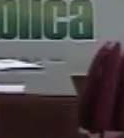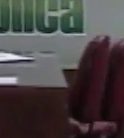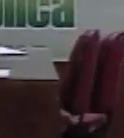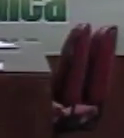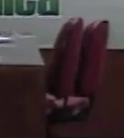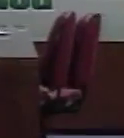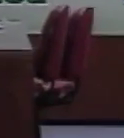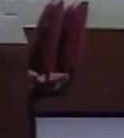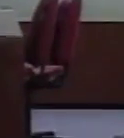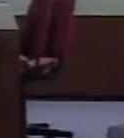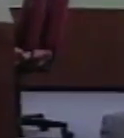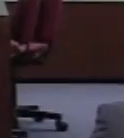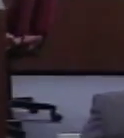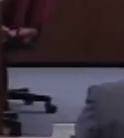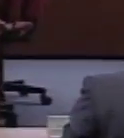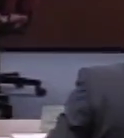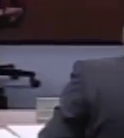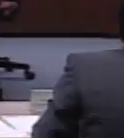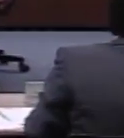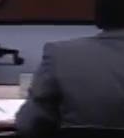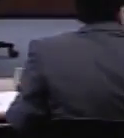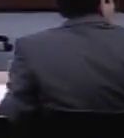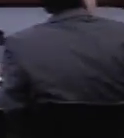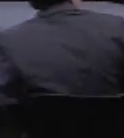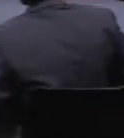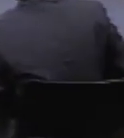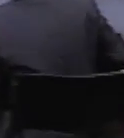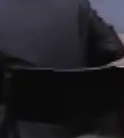a sessão